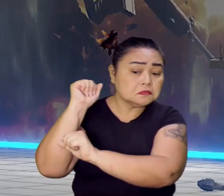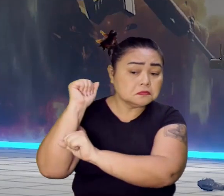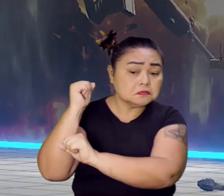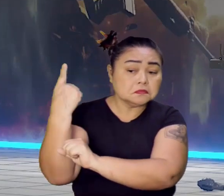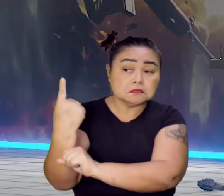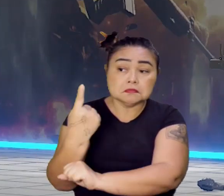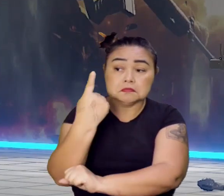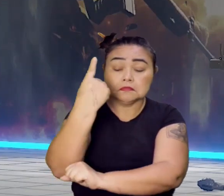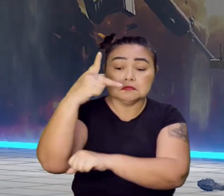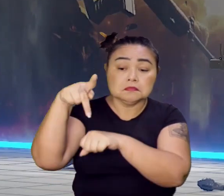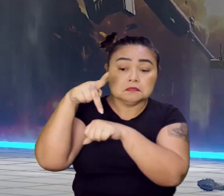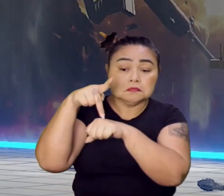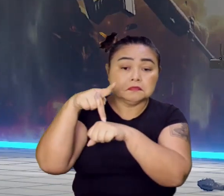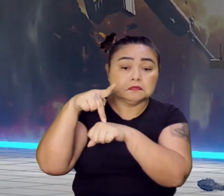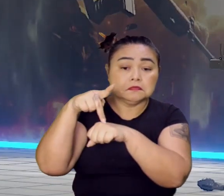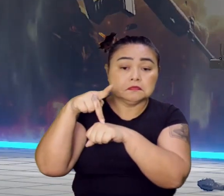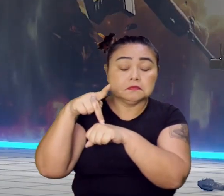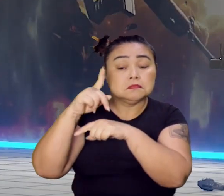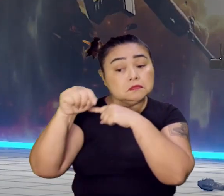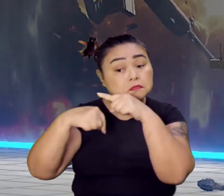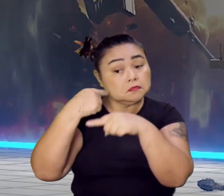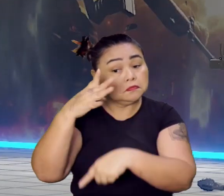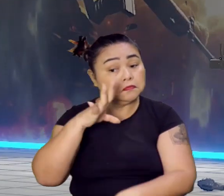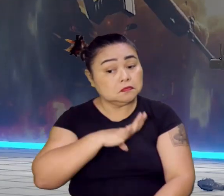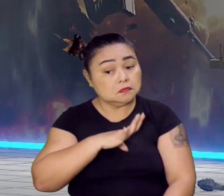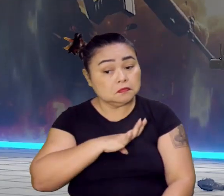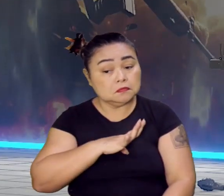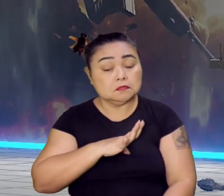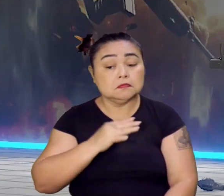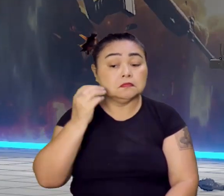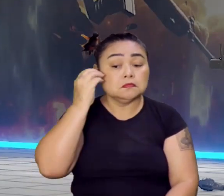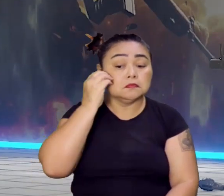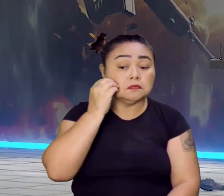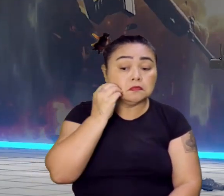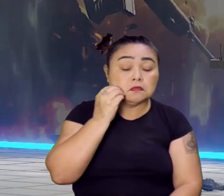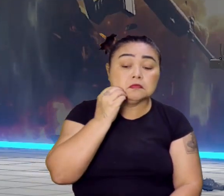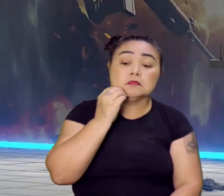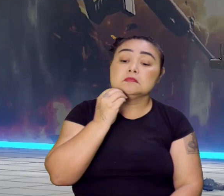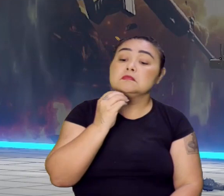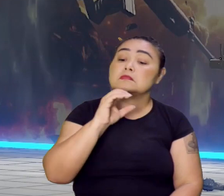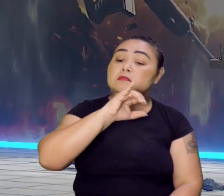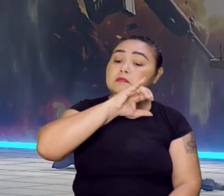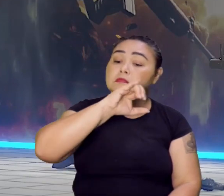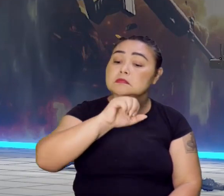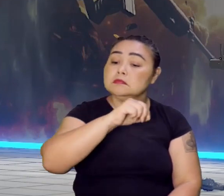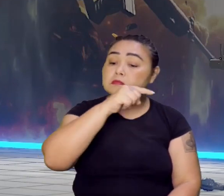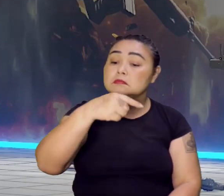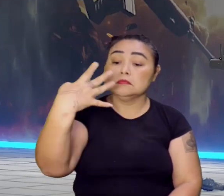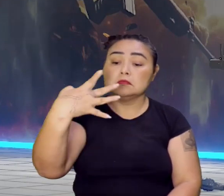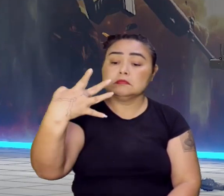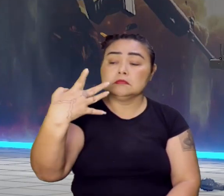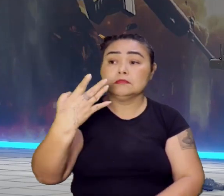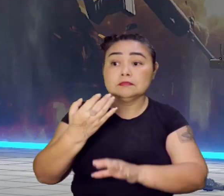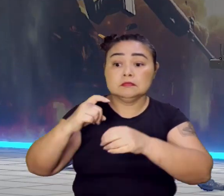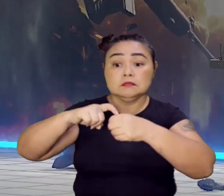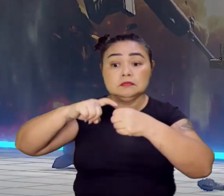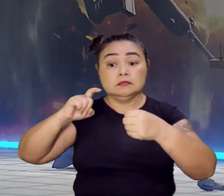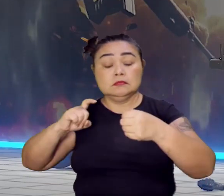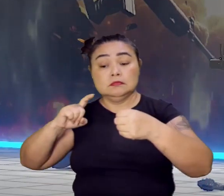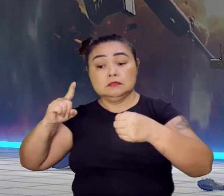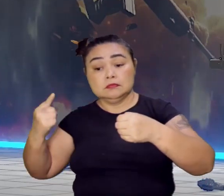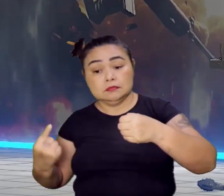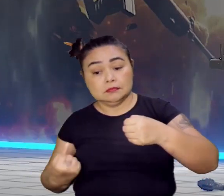só. Os portugueses, depois, Dom João IV, conseguem se desprender e fazer uma